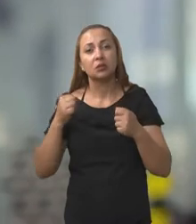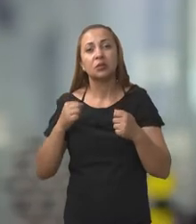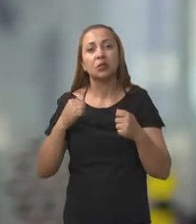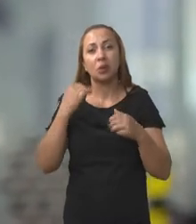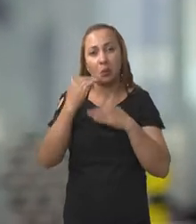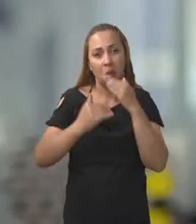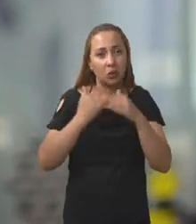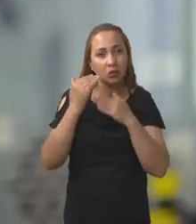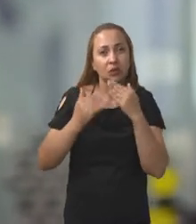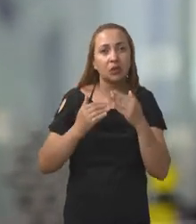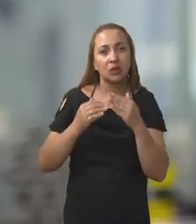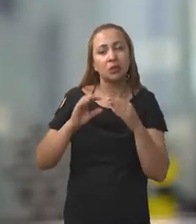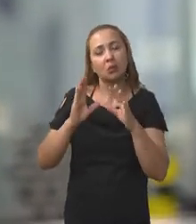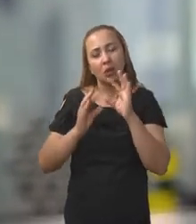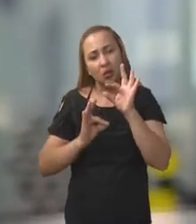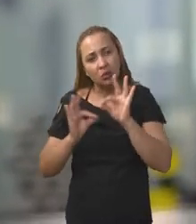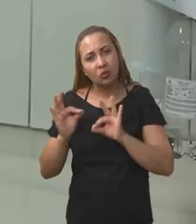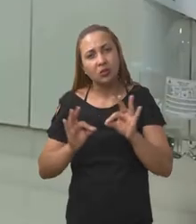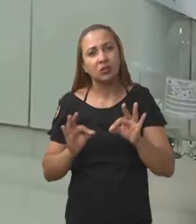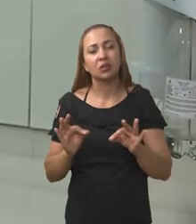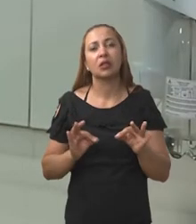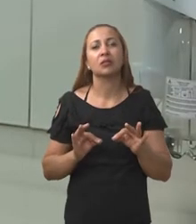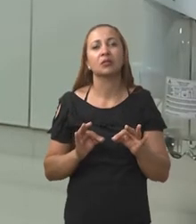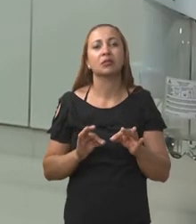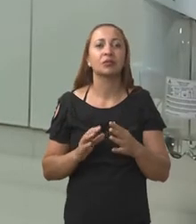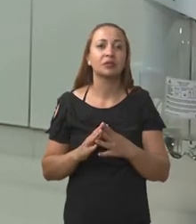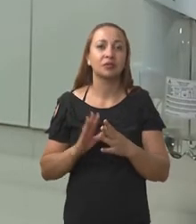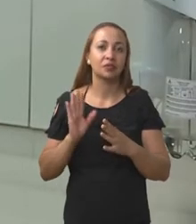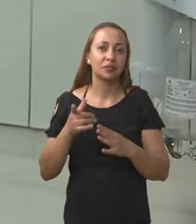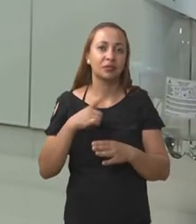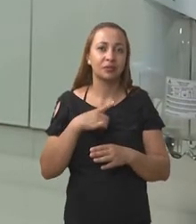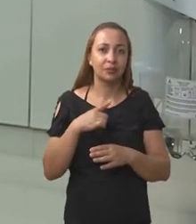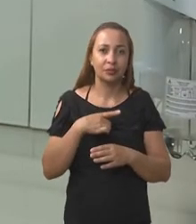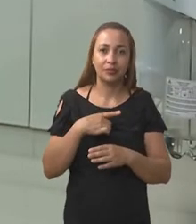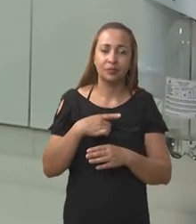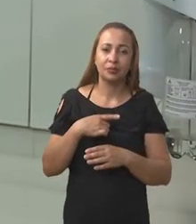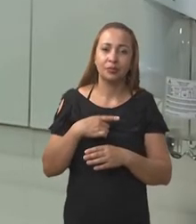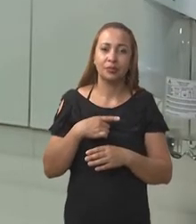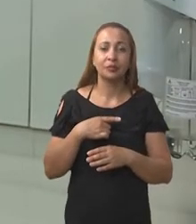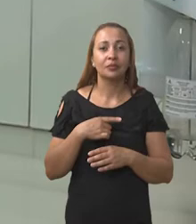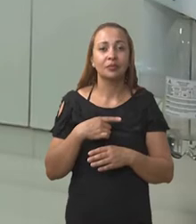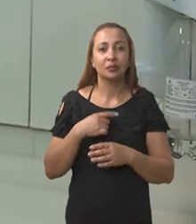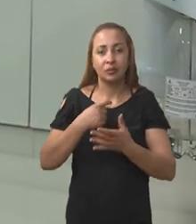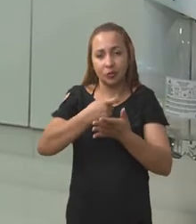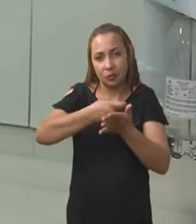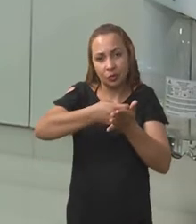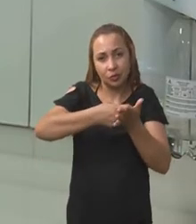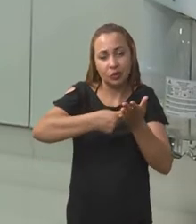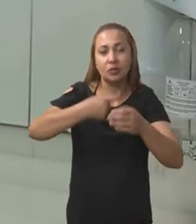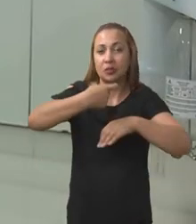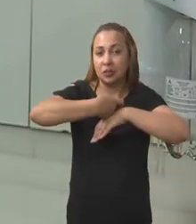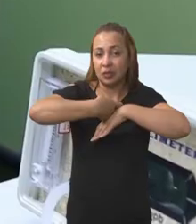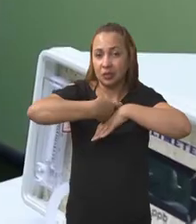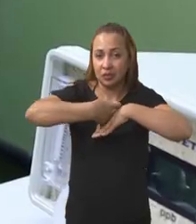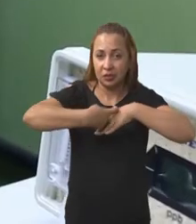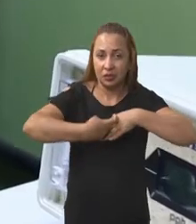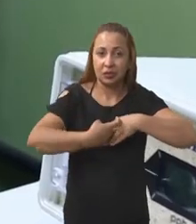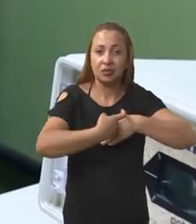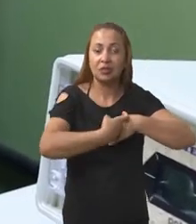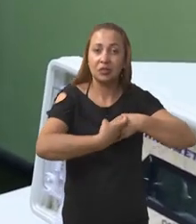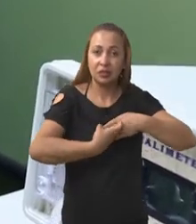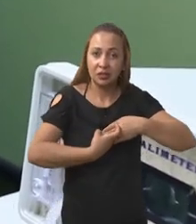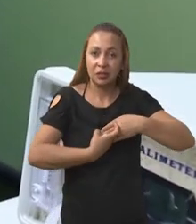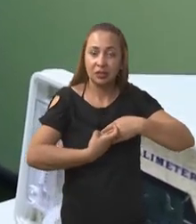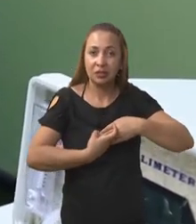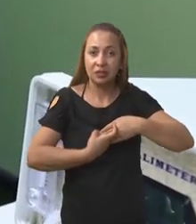um processo de confecção mais elaborado. E aí já tinha esse raspador desenvolvido por professora Mônica, que é um